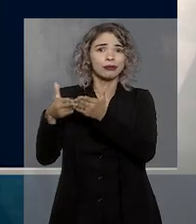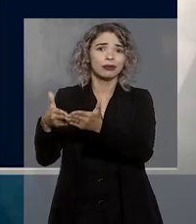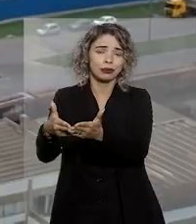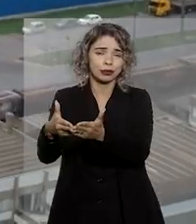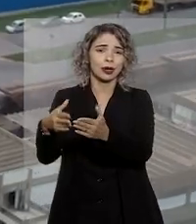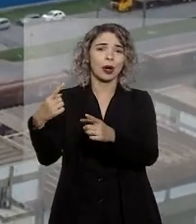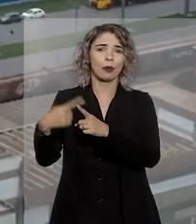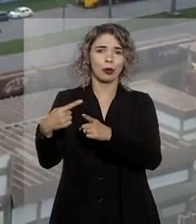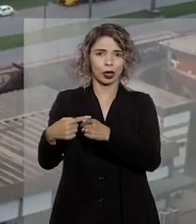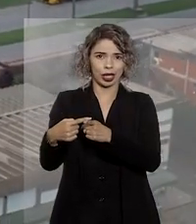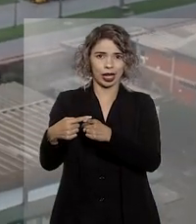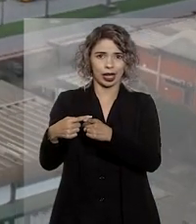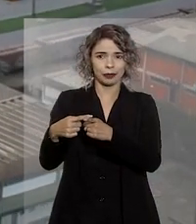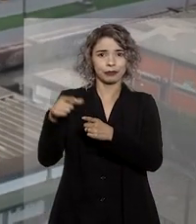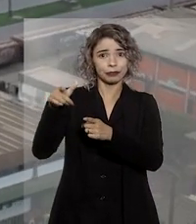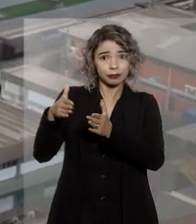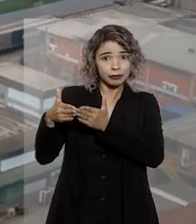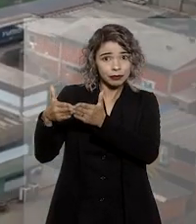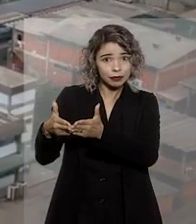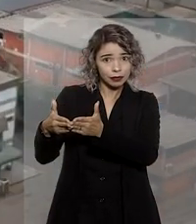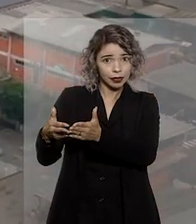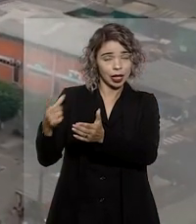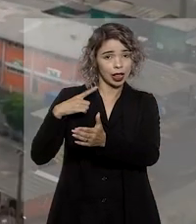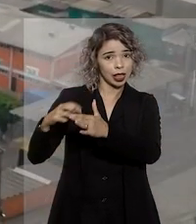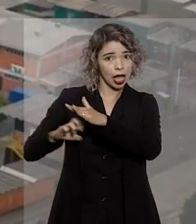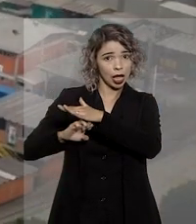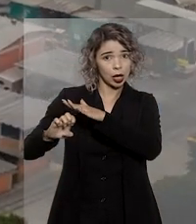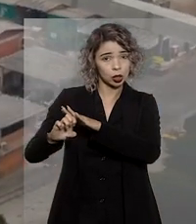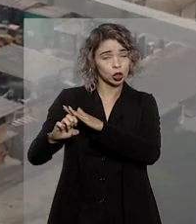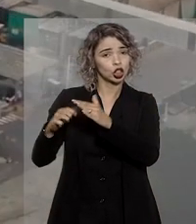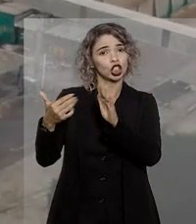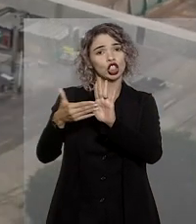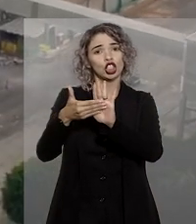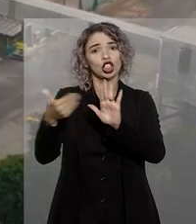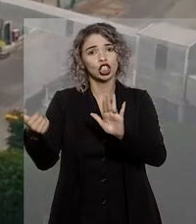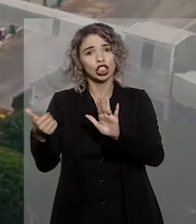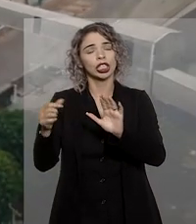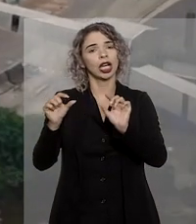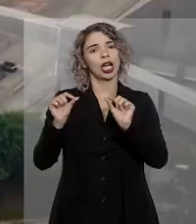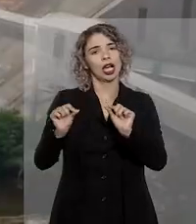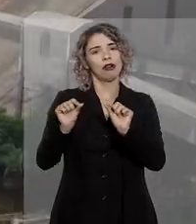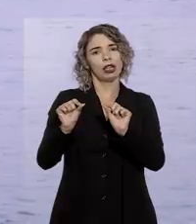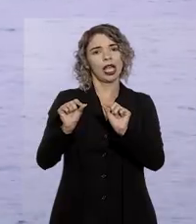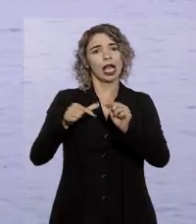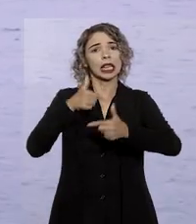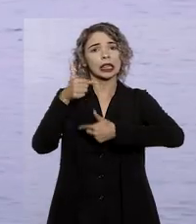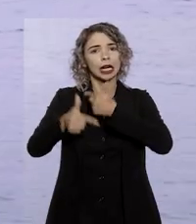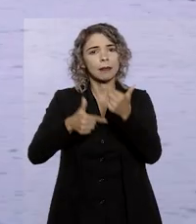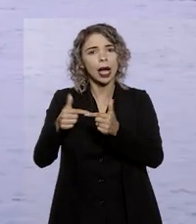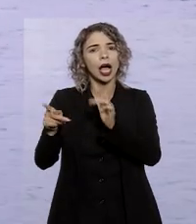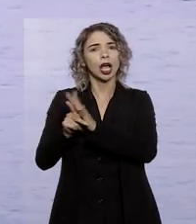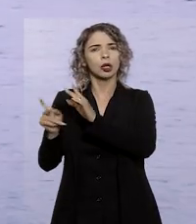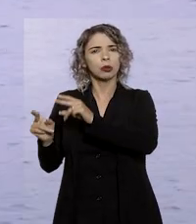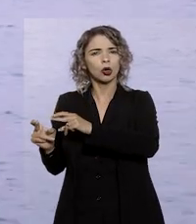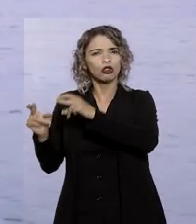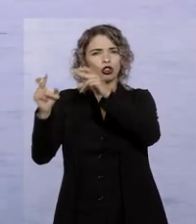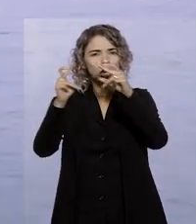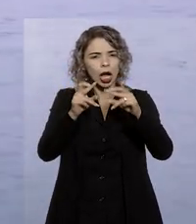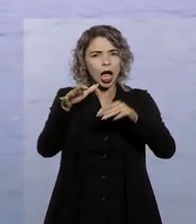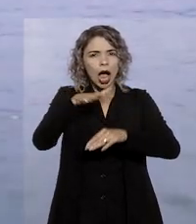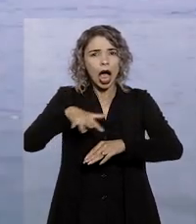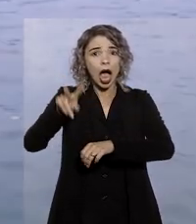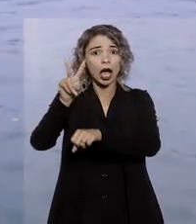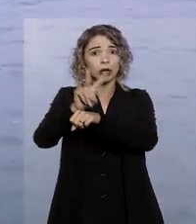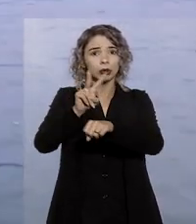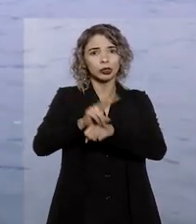Portos, tendo em vista que a atuação da Capitania não exclui e sim complementa a atividade de fiscalização e